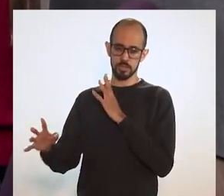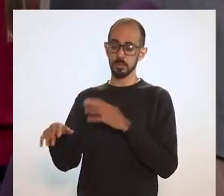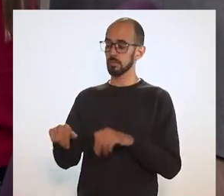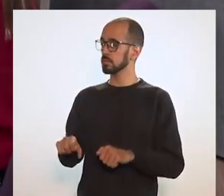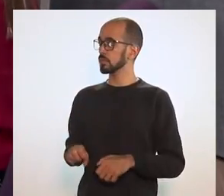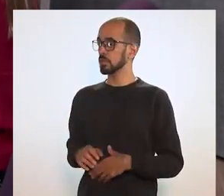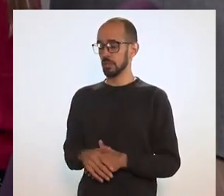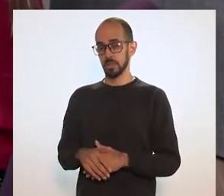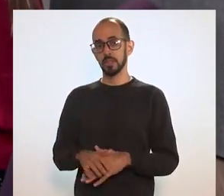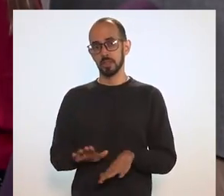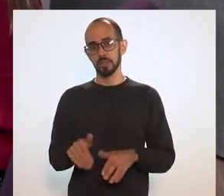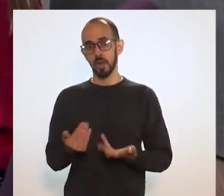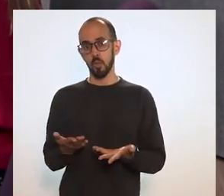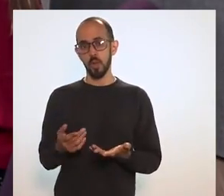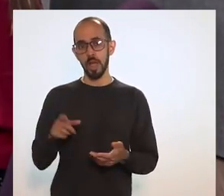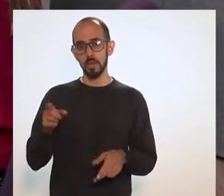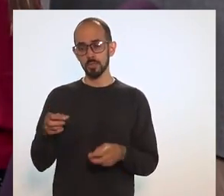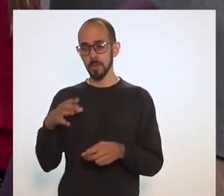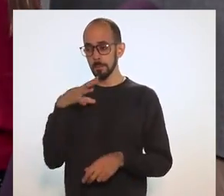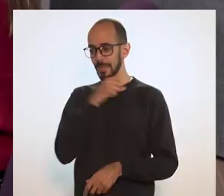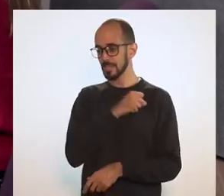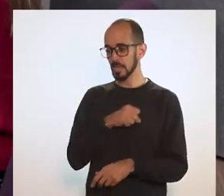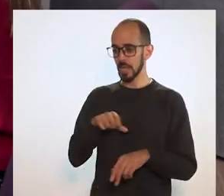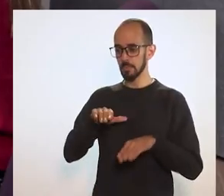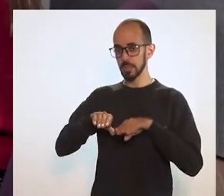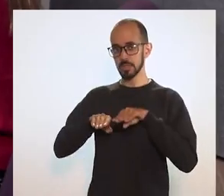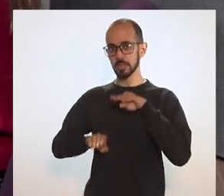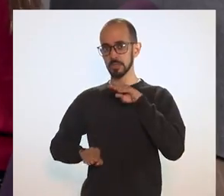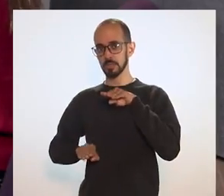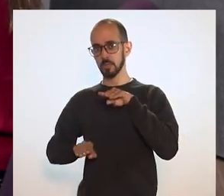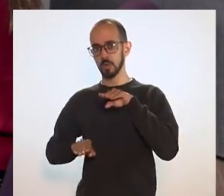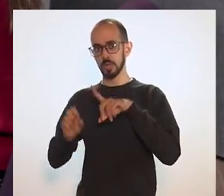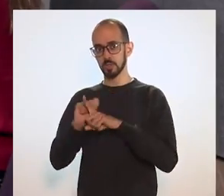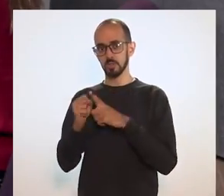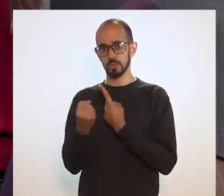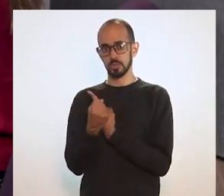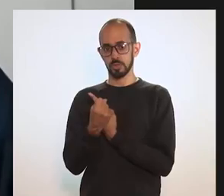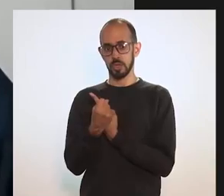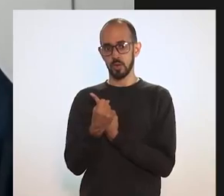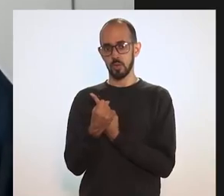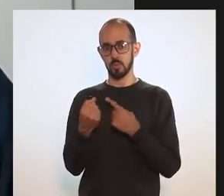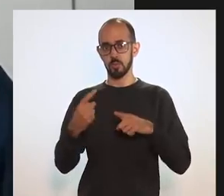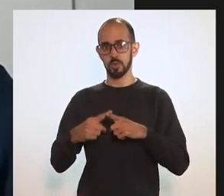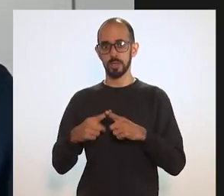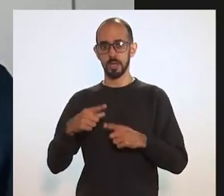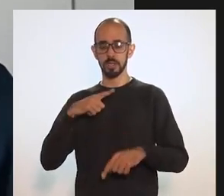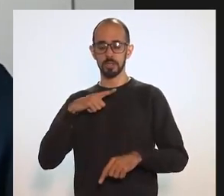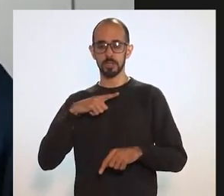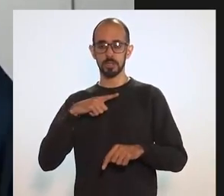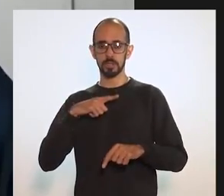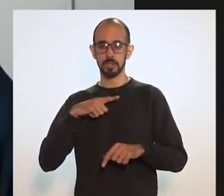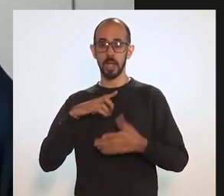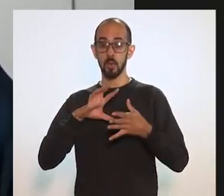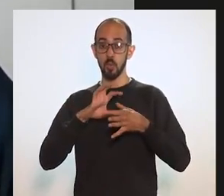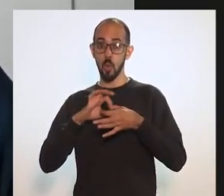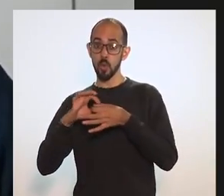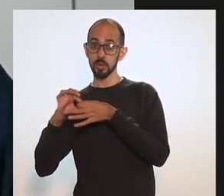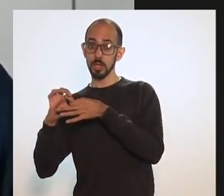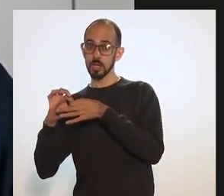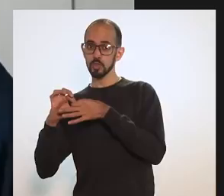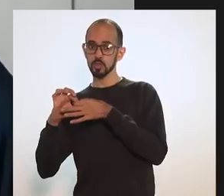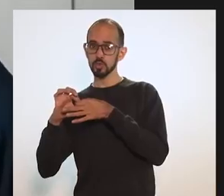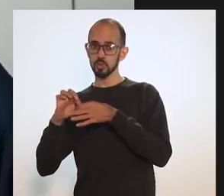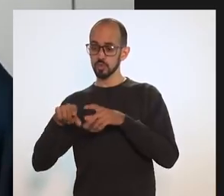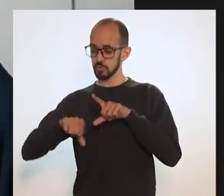à sua vez. você amplia a desigualdade. O Plano Nacional de Imunizações tem um quadro